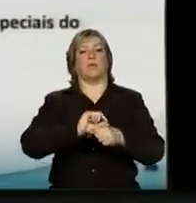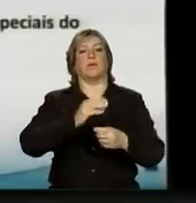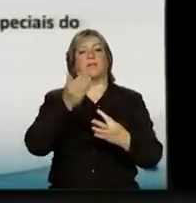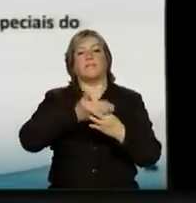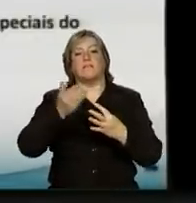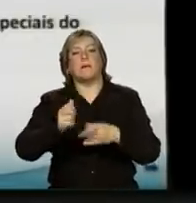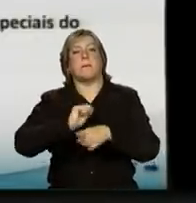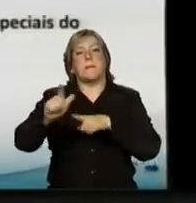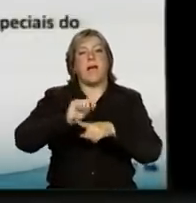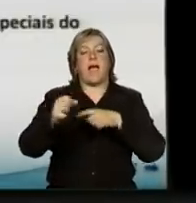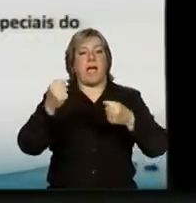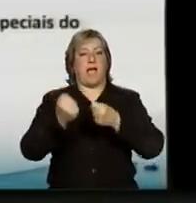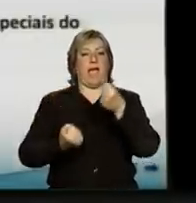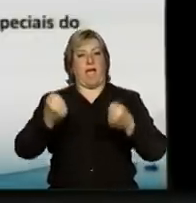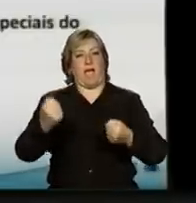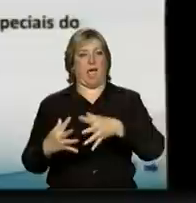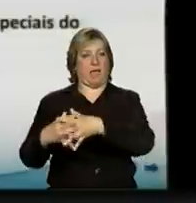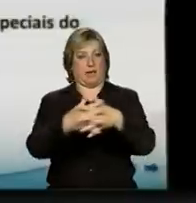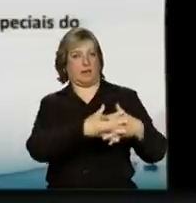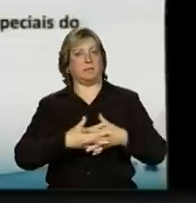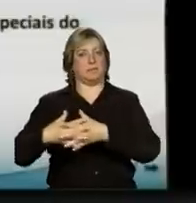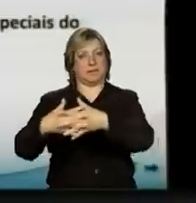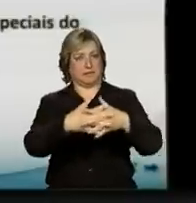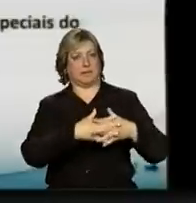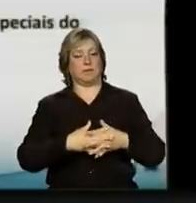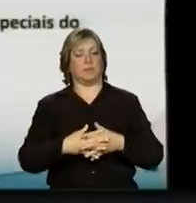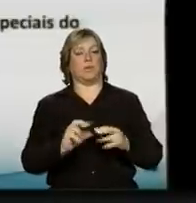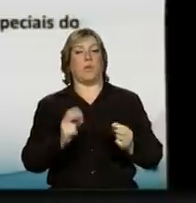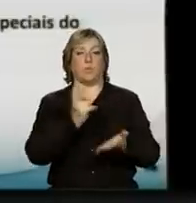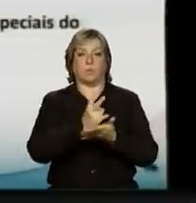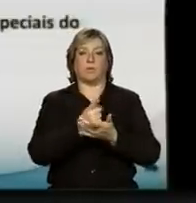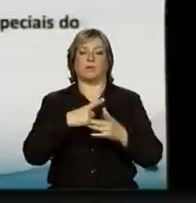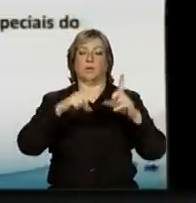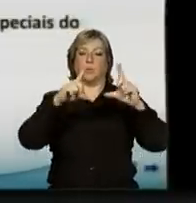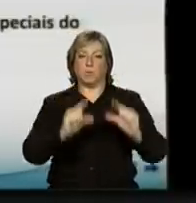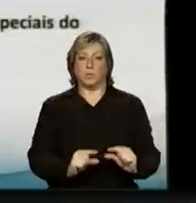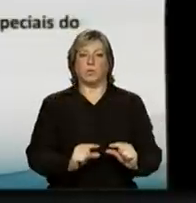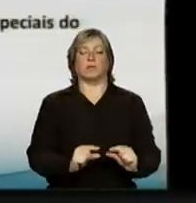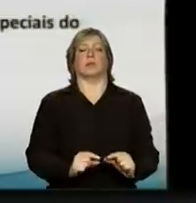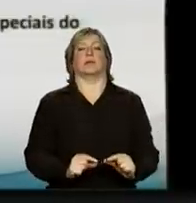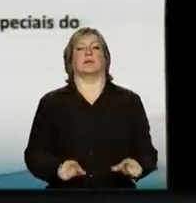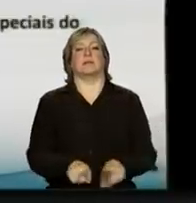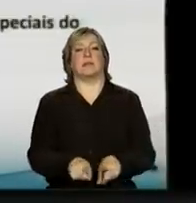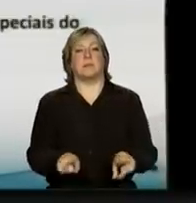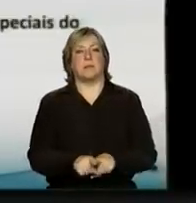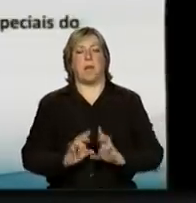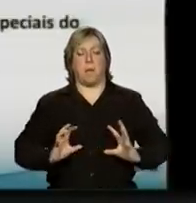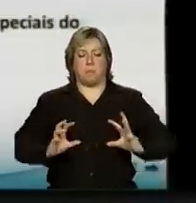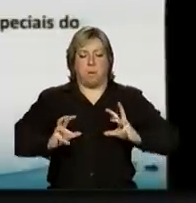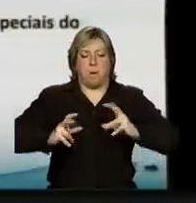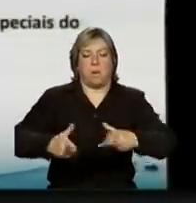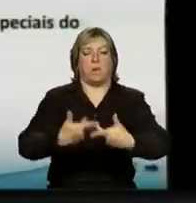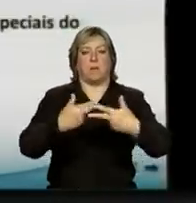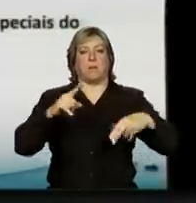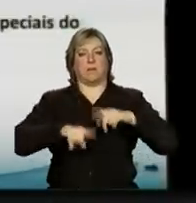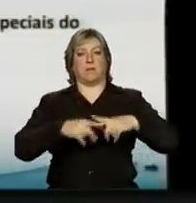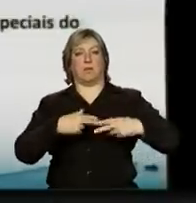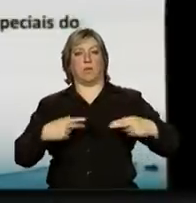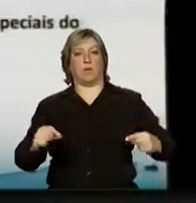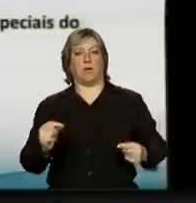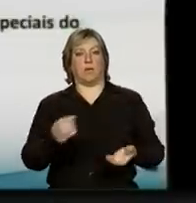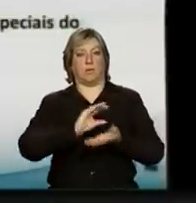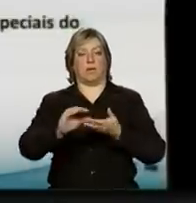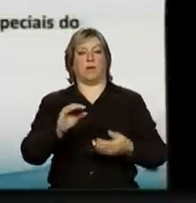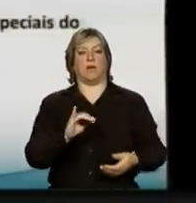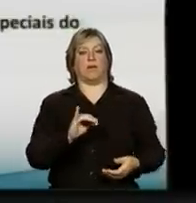para a venda de caminhões. A mesma redução ocorreu para máquinas e equipamentos financiadas